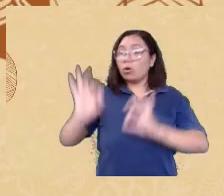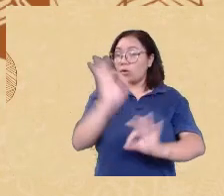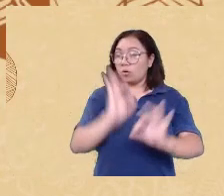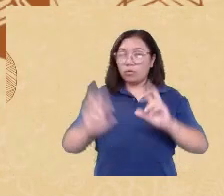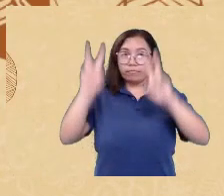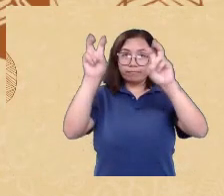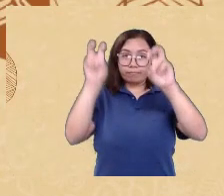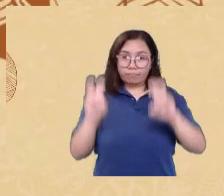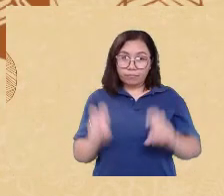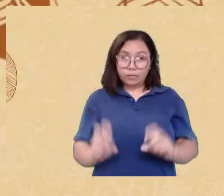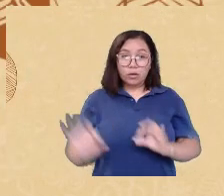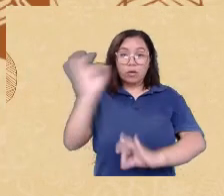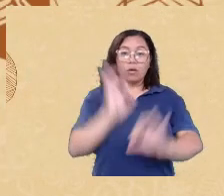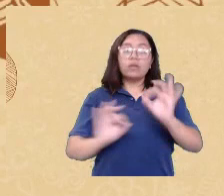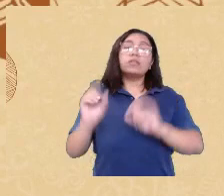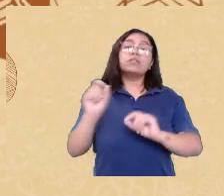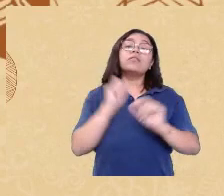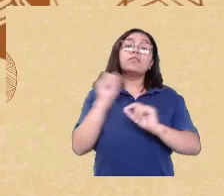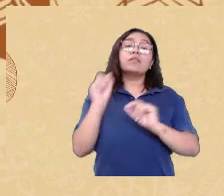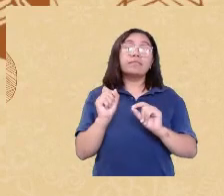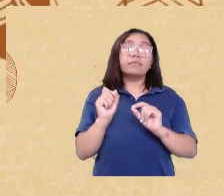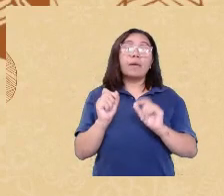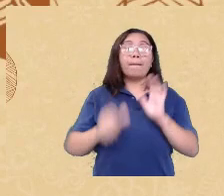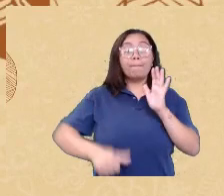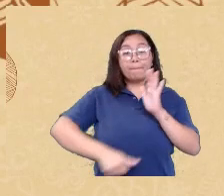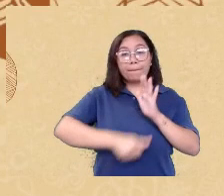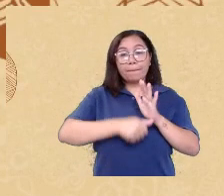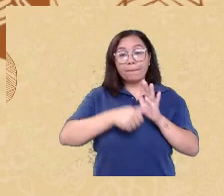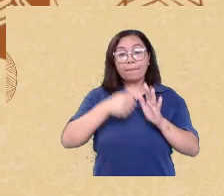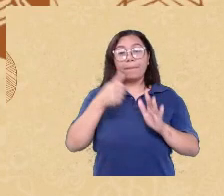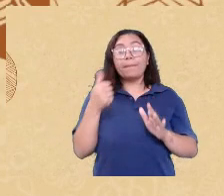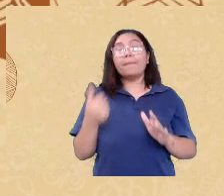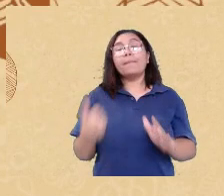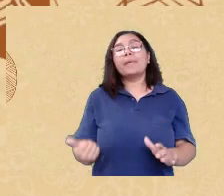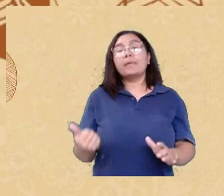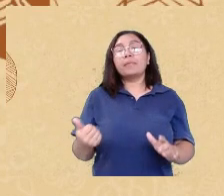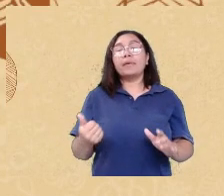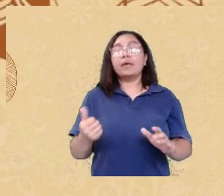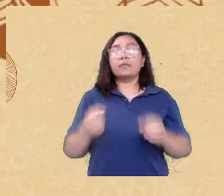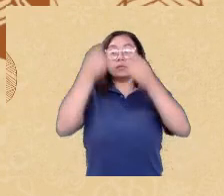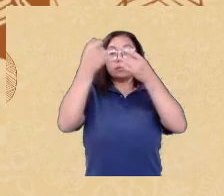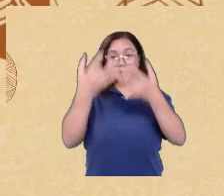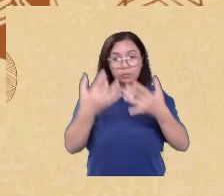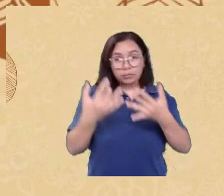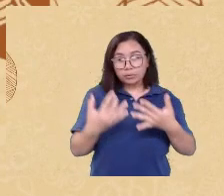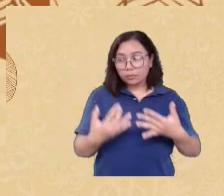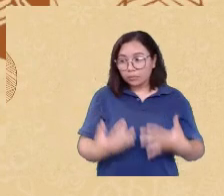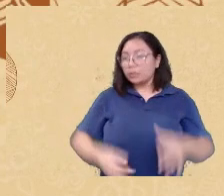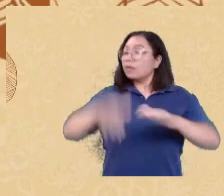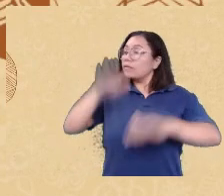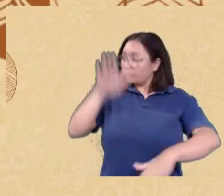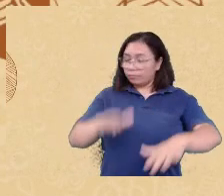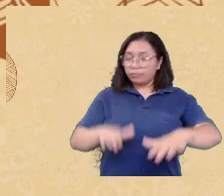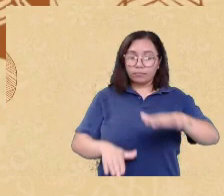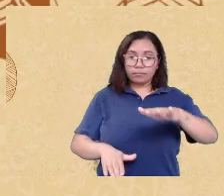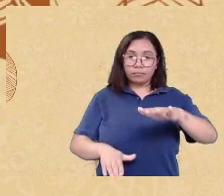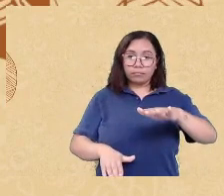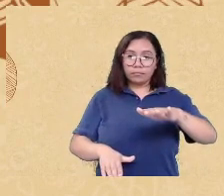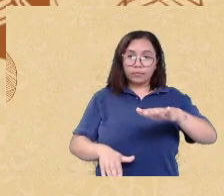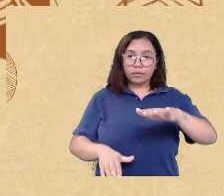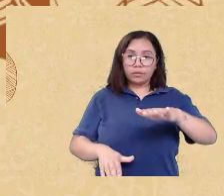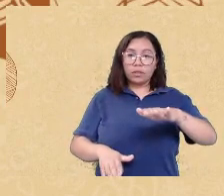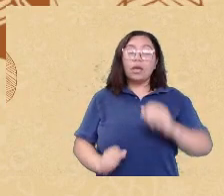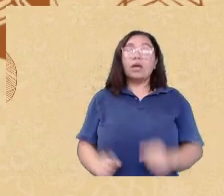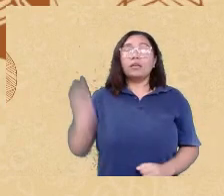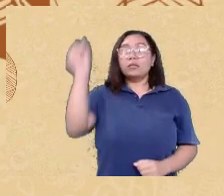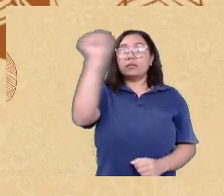primeiro falar de desigualdade de uma maneira geral depois centrar um pouco no caso da África discutir